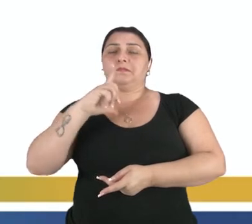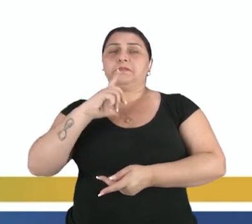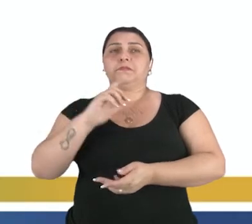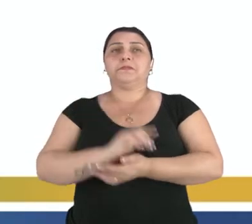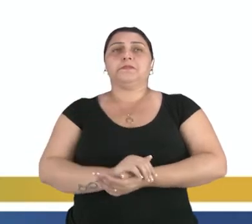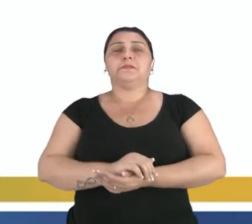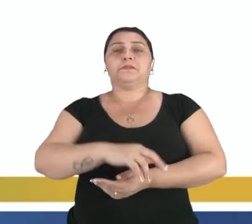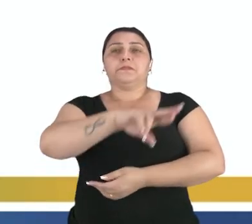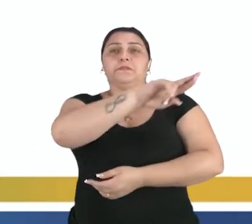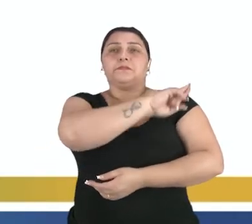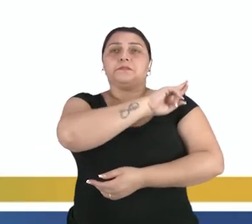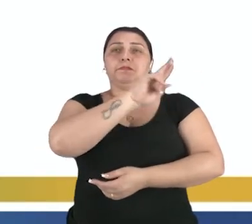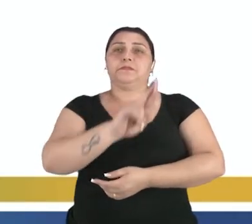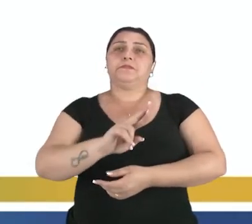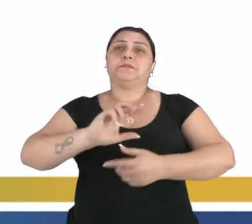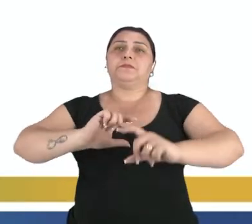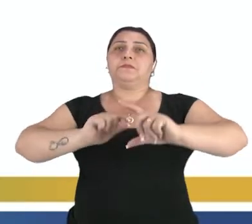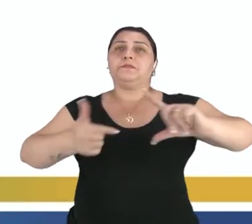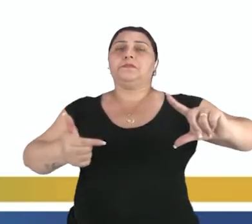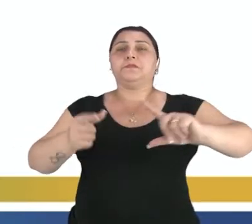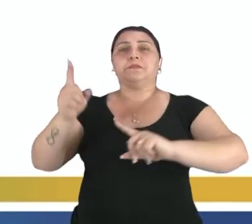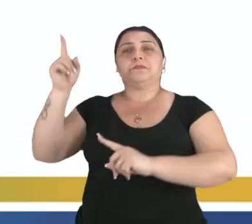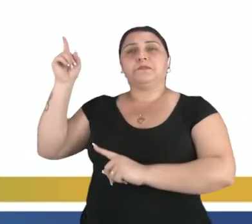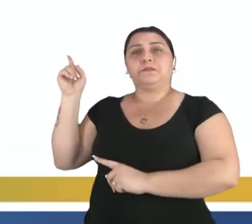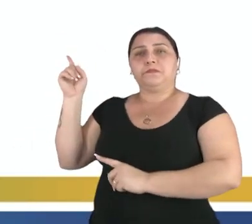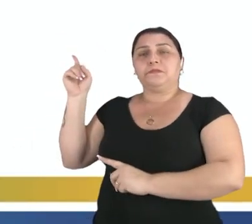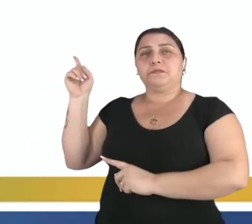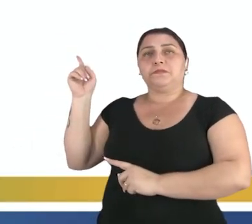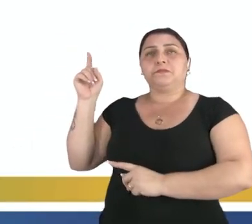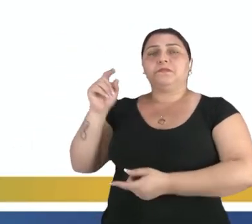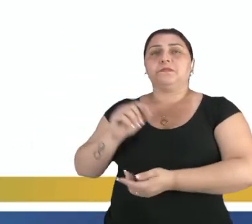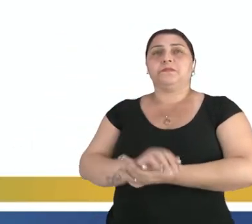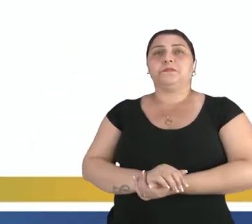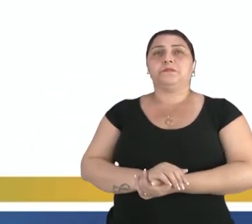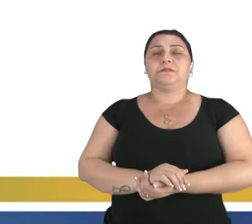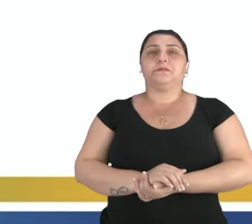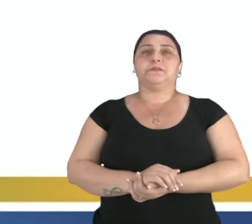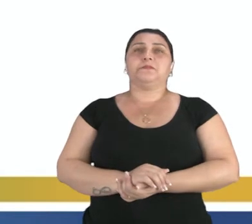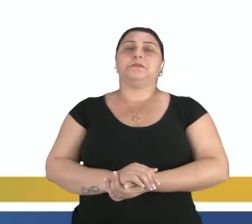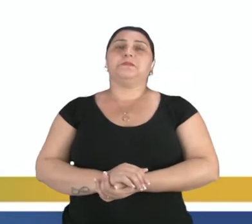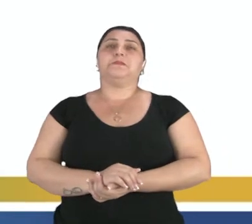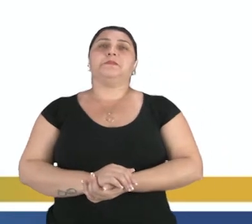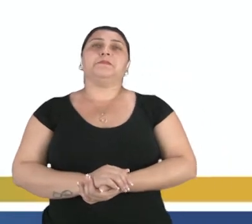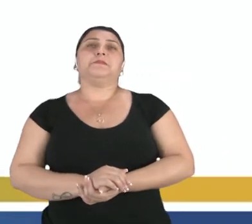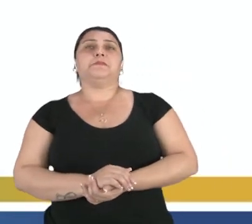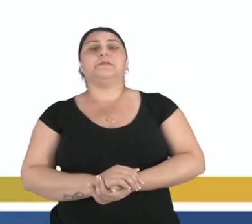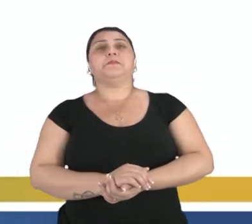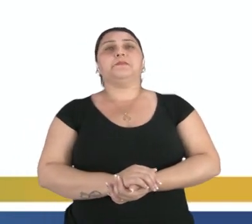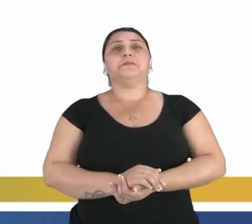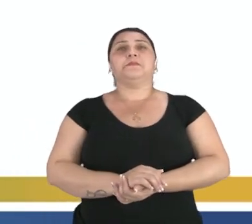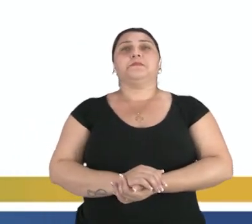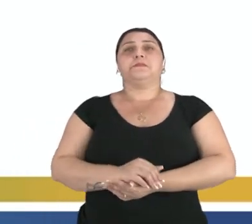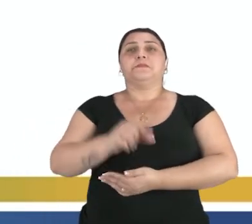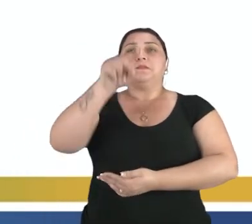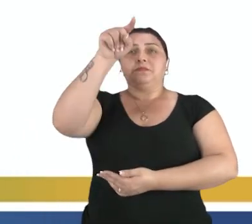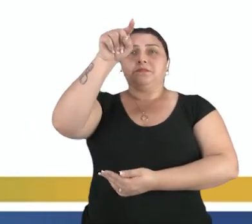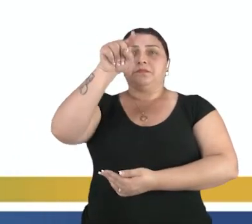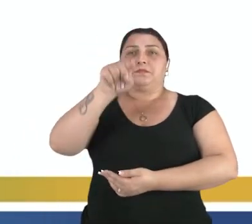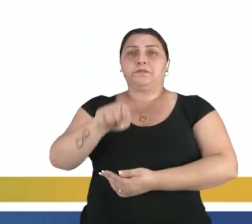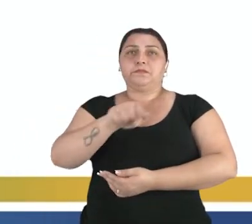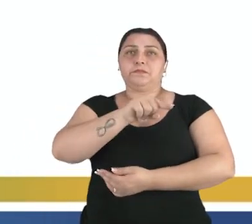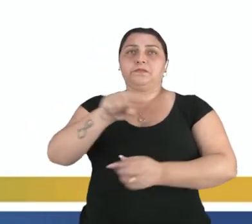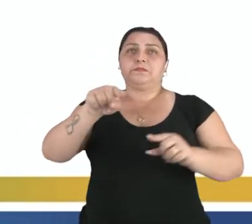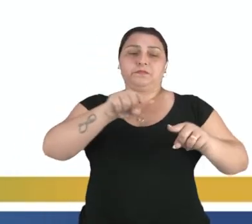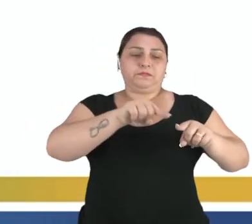representação geométrica dessa função. Então, olha só, quando você distribui o par ordenado no plano